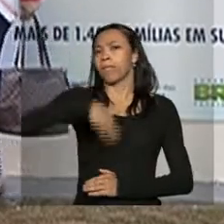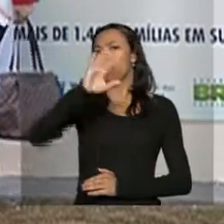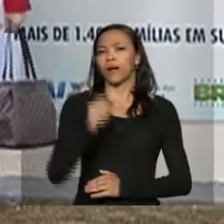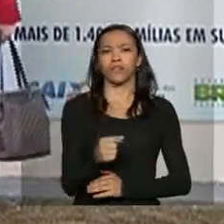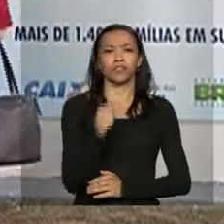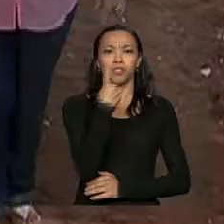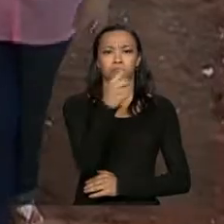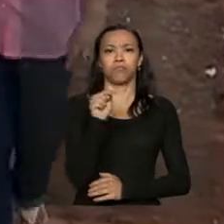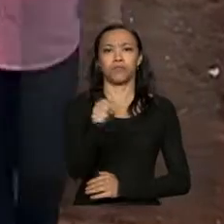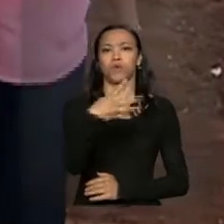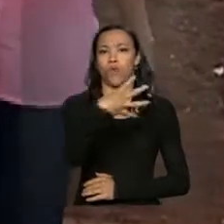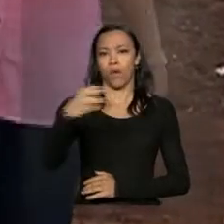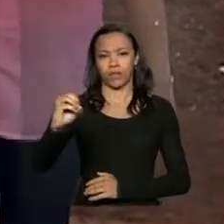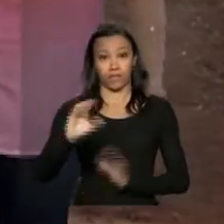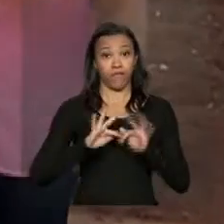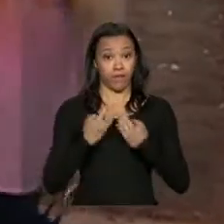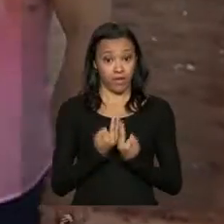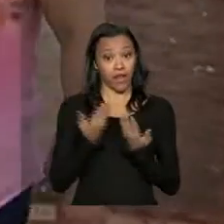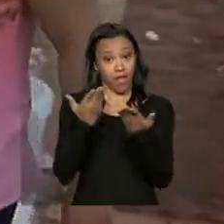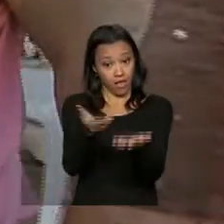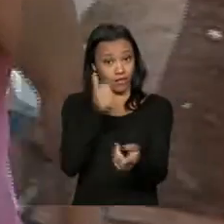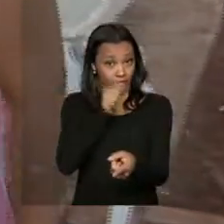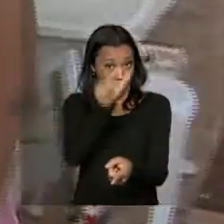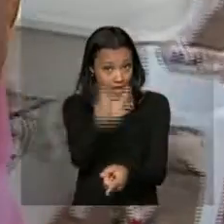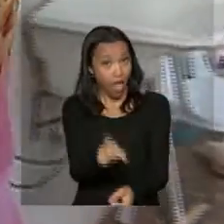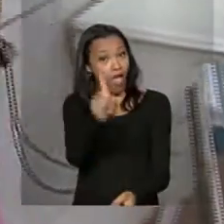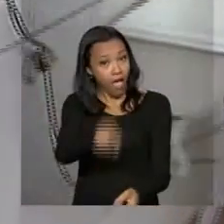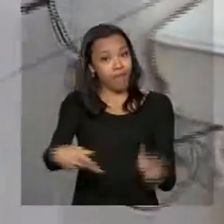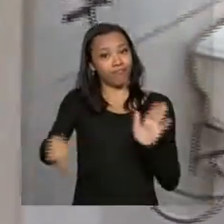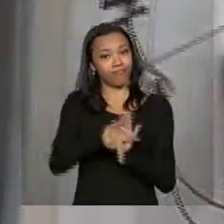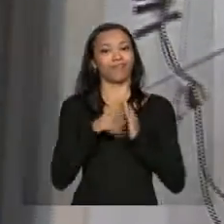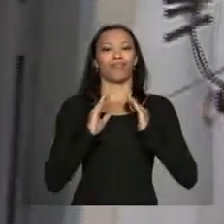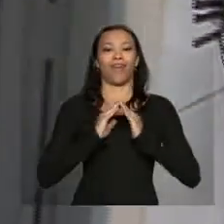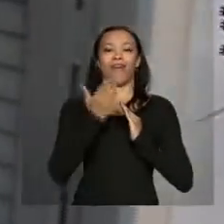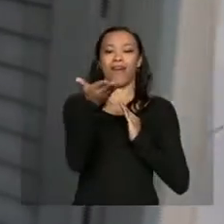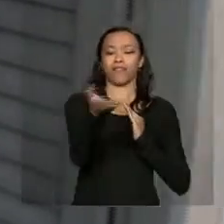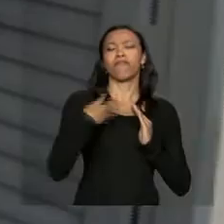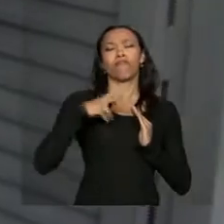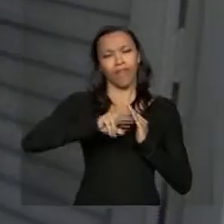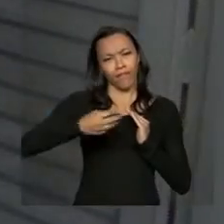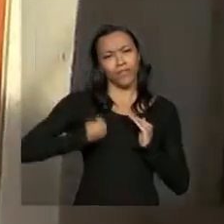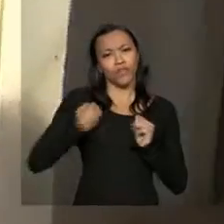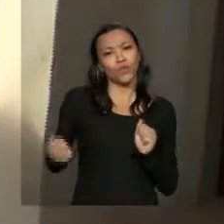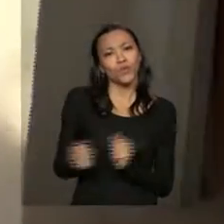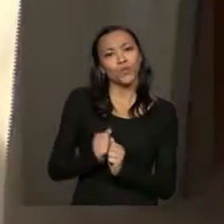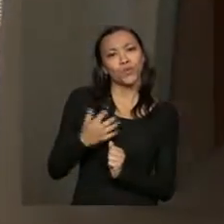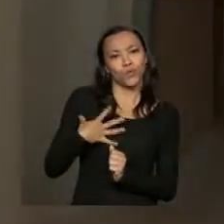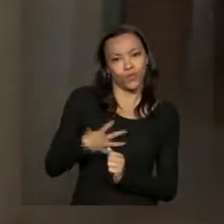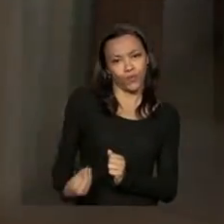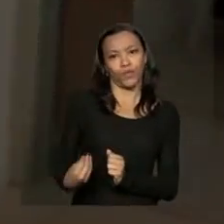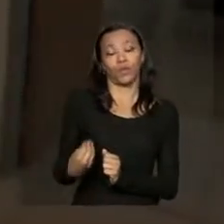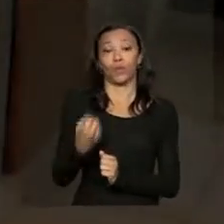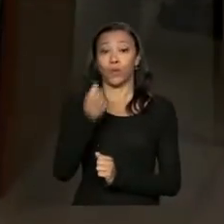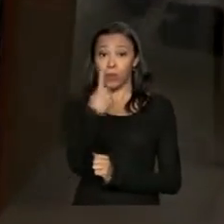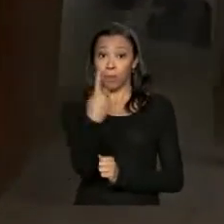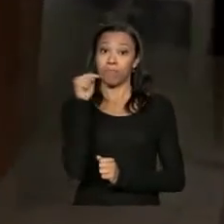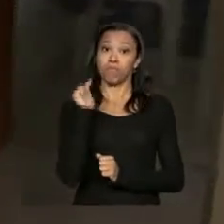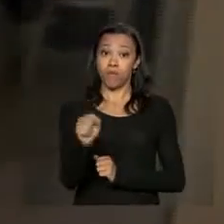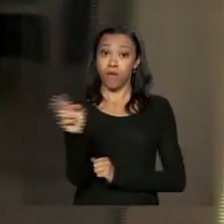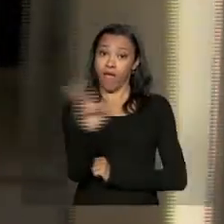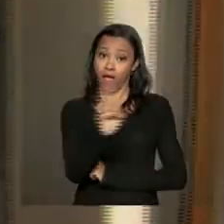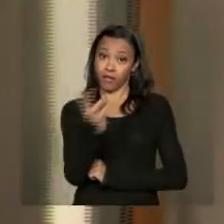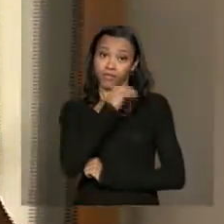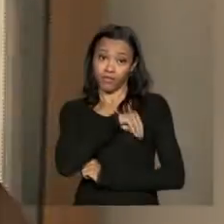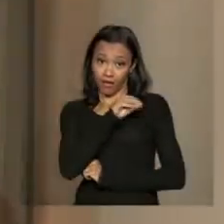famílias. Sônia é uma dessas moradoras. Ela vai viver no local com um filho. Com R 1.000 de renda por mês,